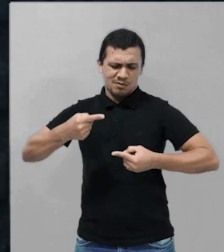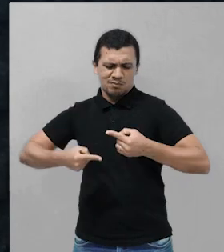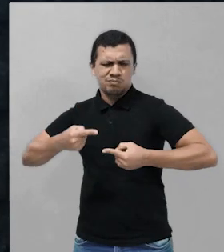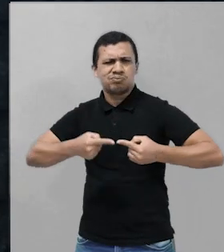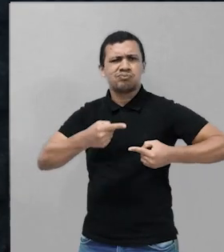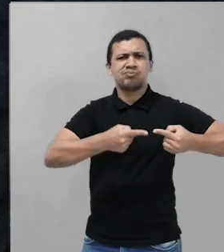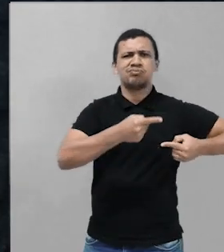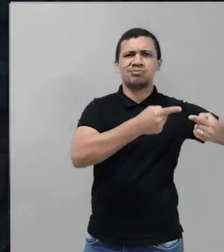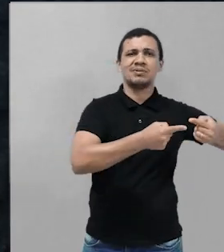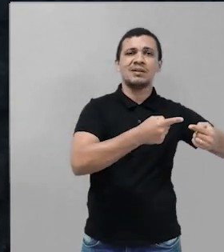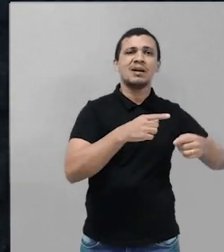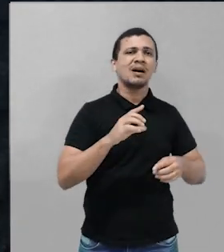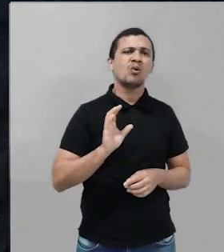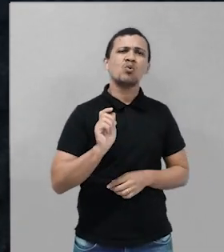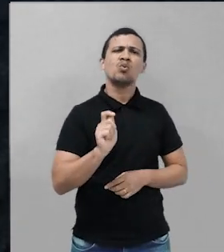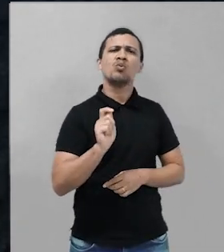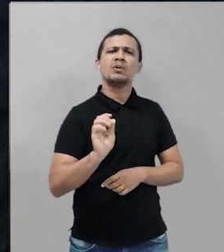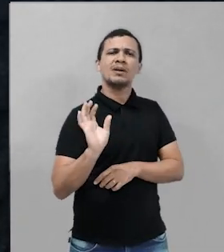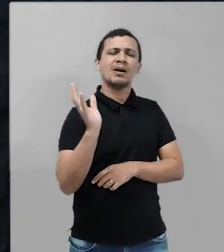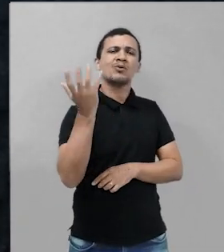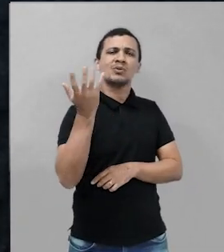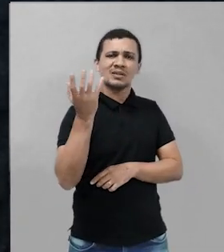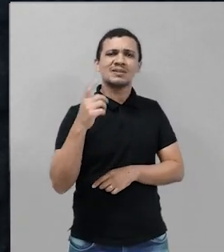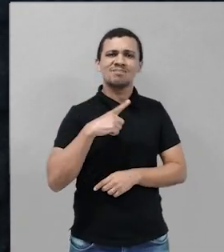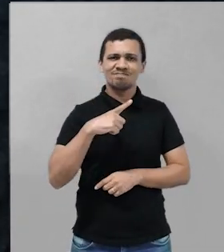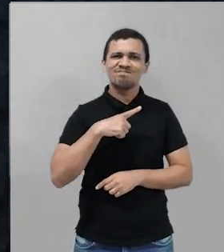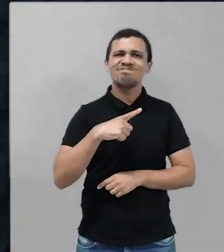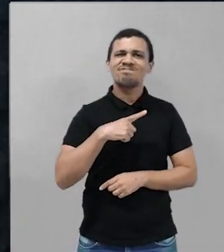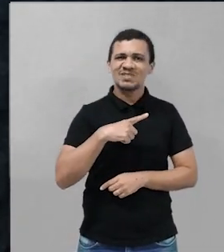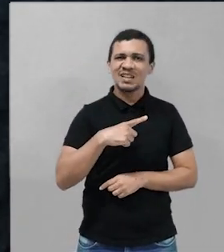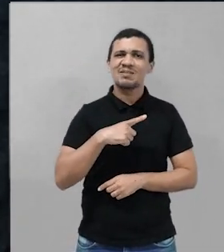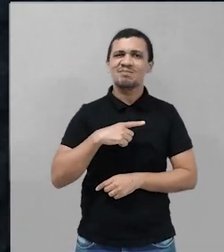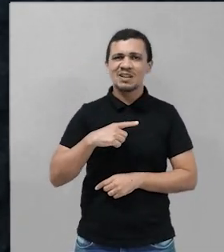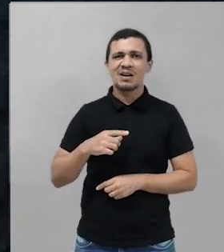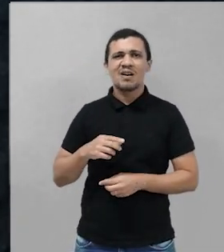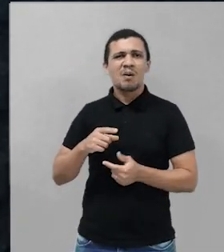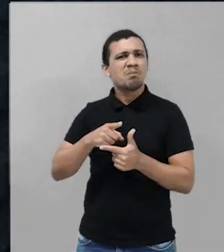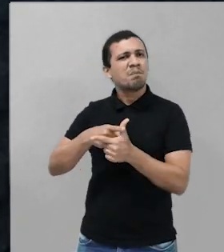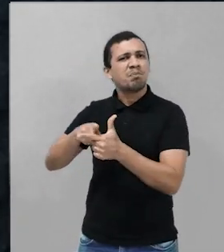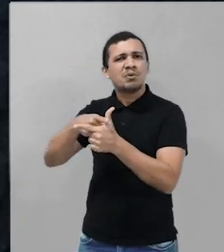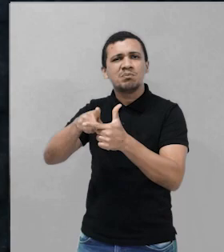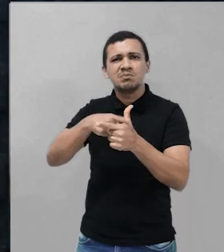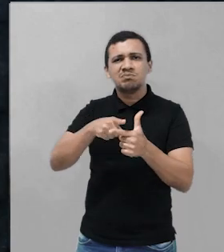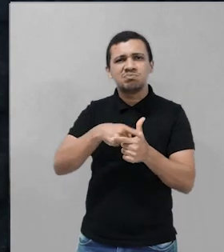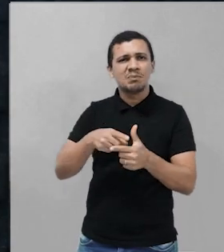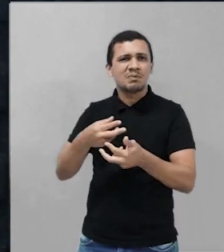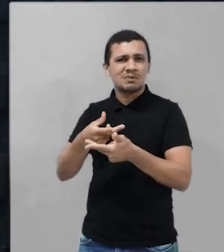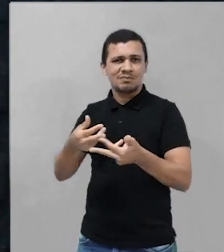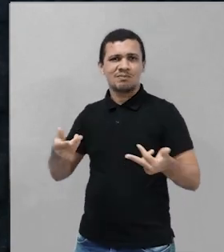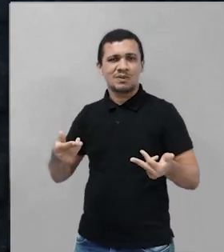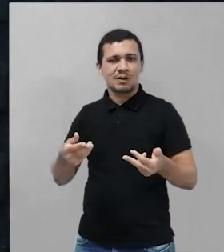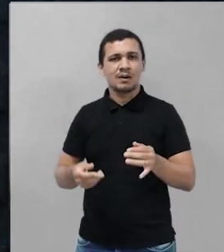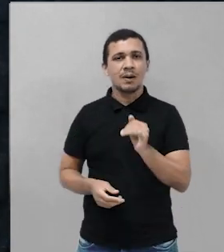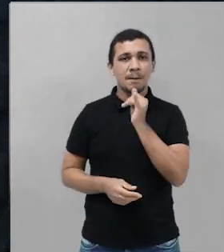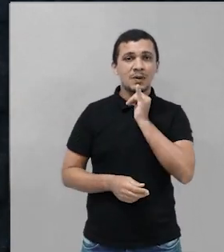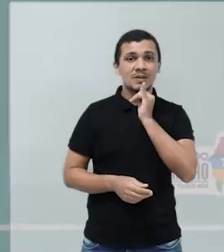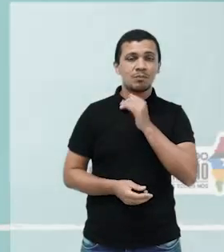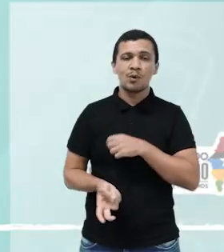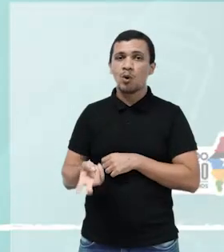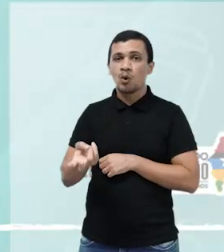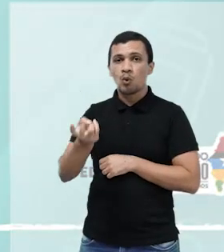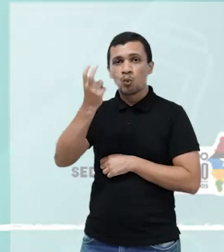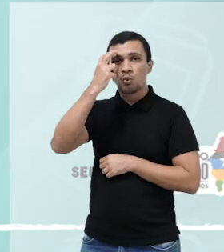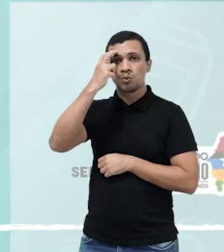um efeito muito grande, variado, de aplicações culturais. Na prática,